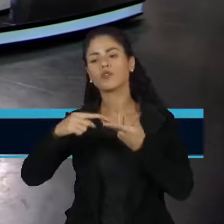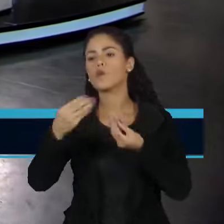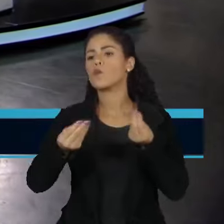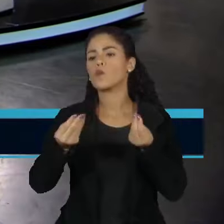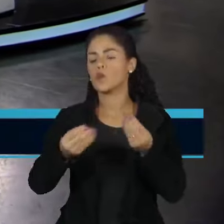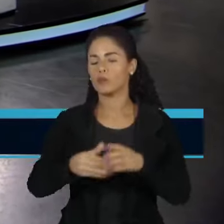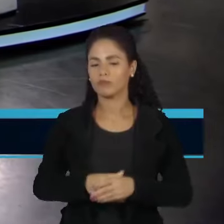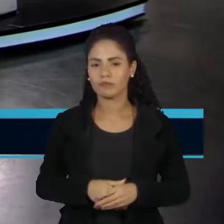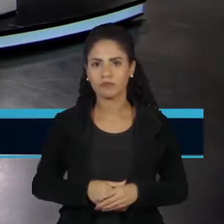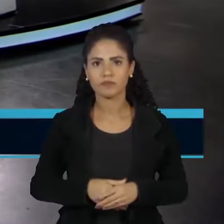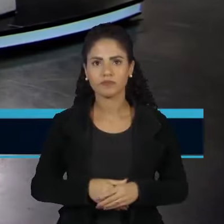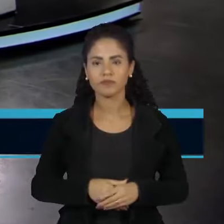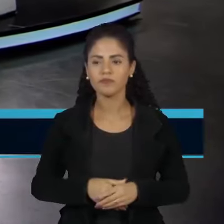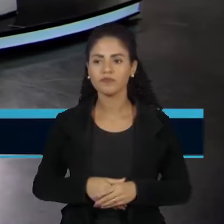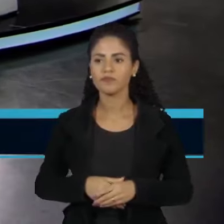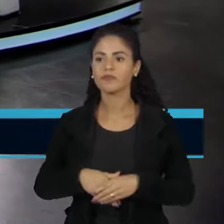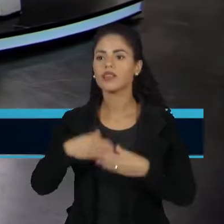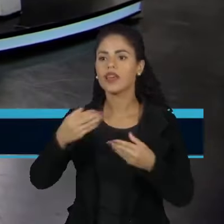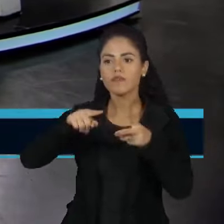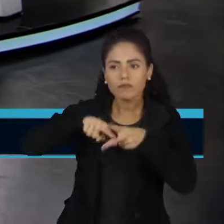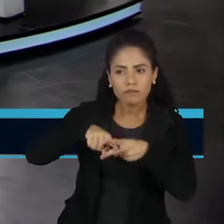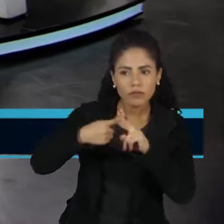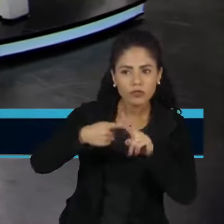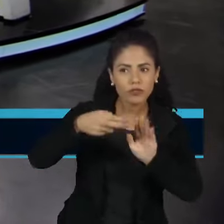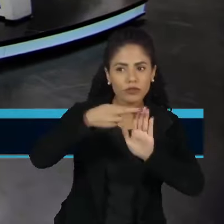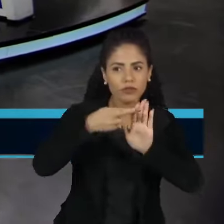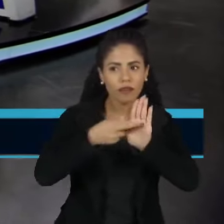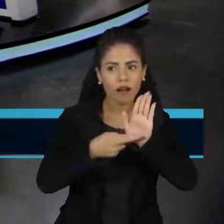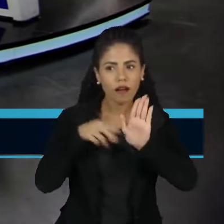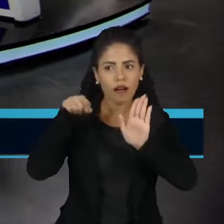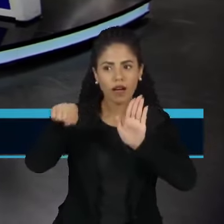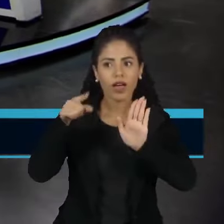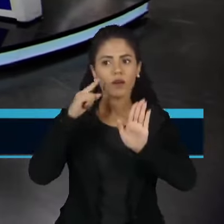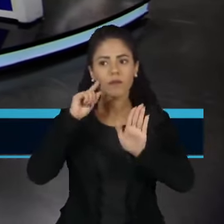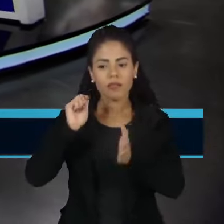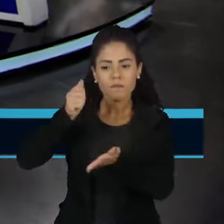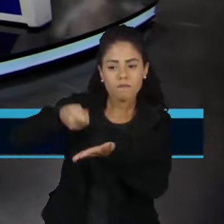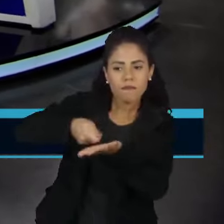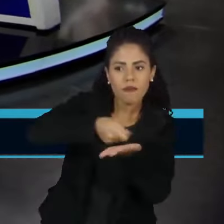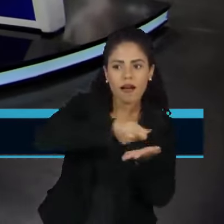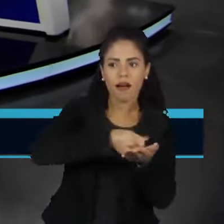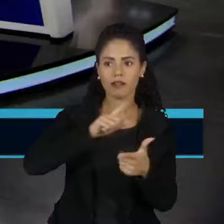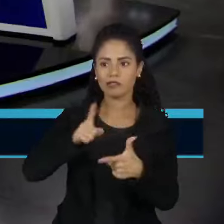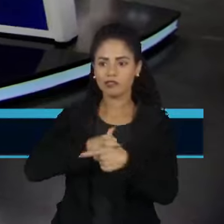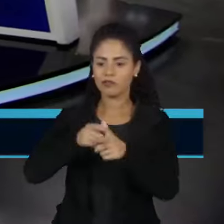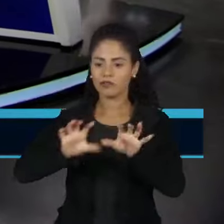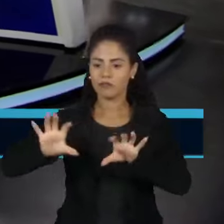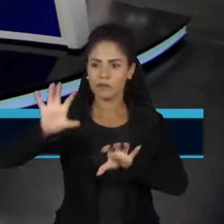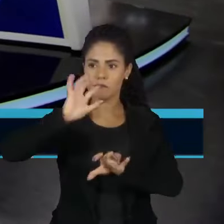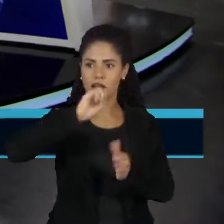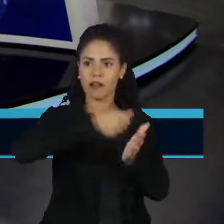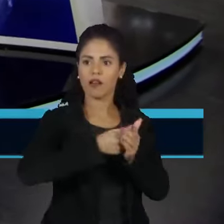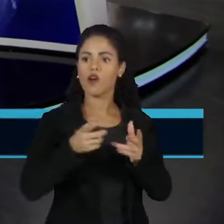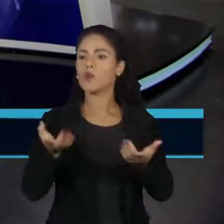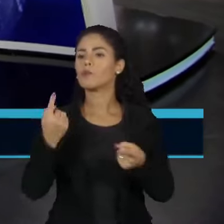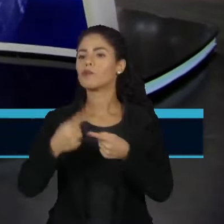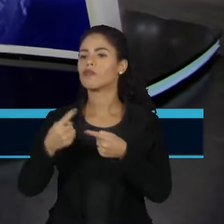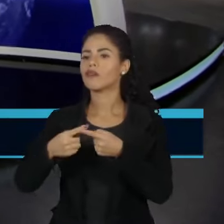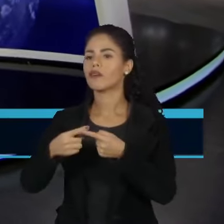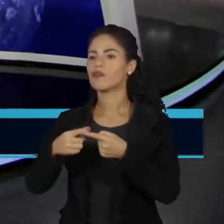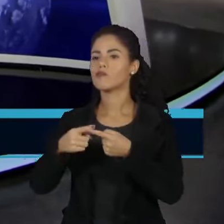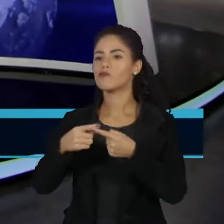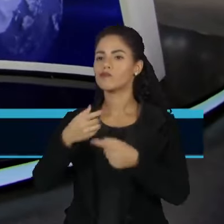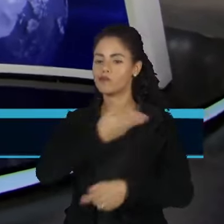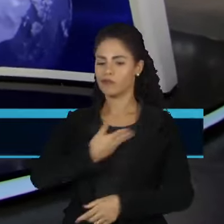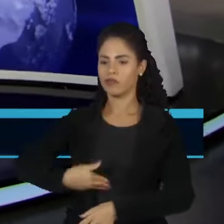Vera, qual a chance de haver alterações nas regras do regime de recuperação fiscal, como quer o governador do Rio de Janeiro? Pelo jeito vai